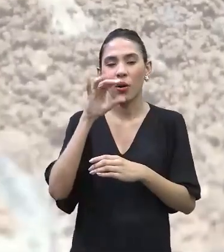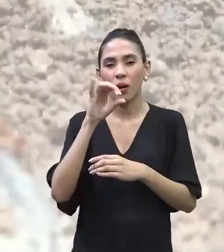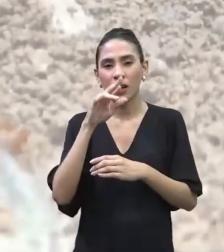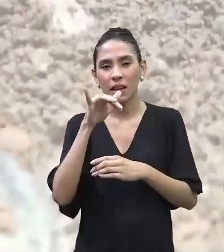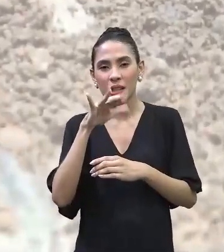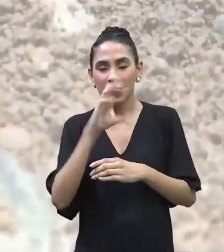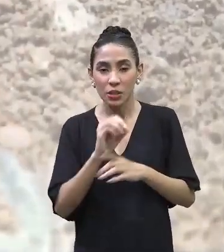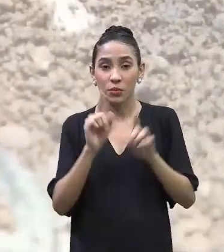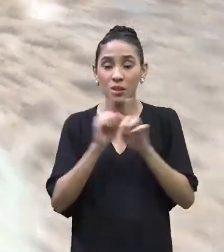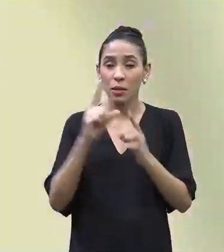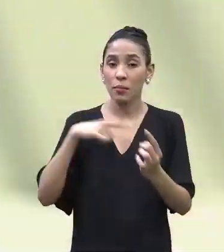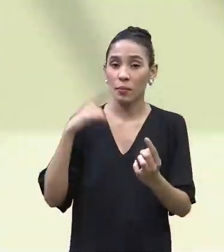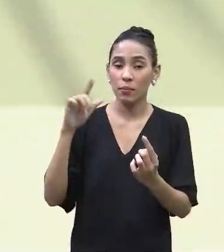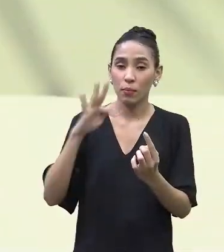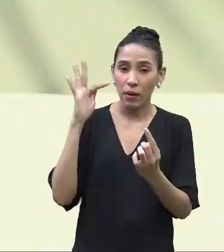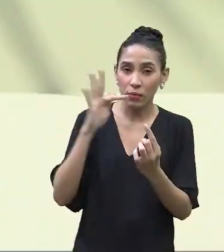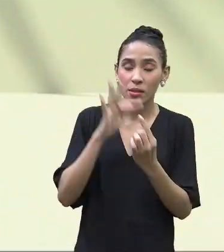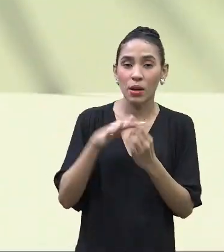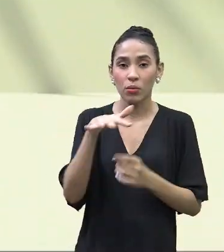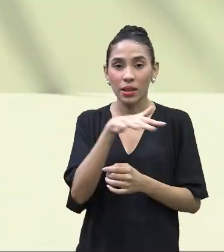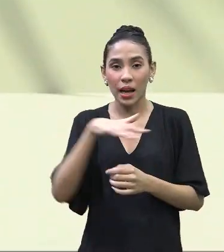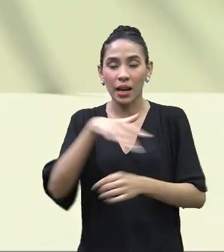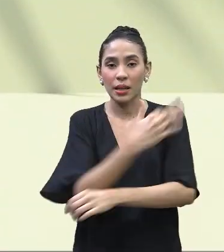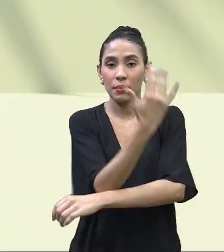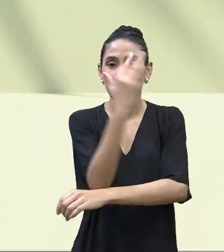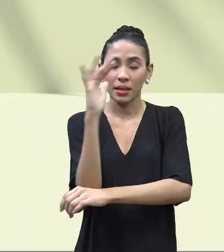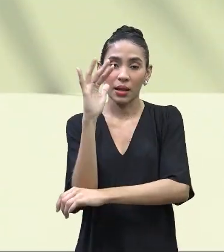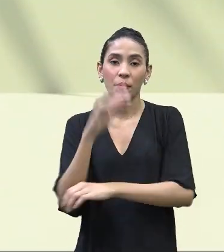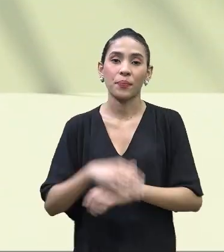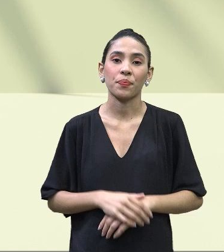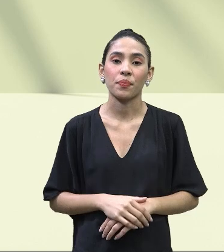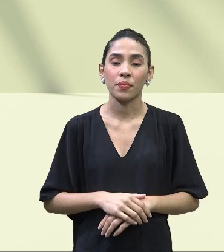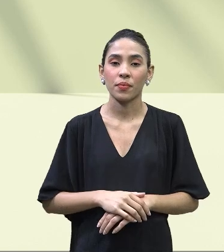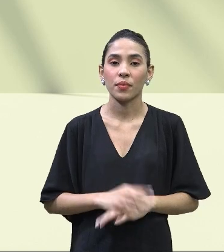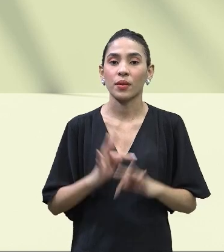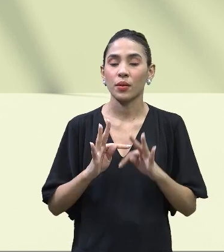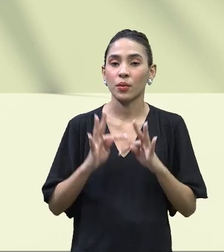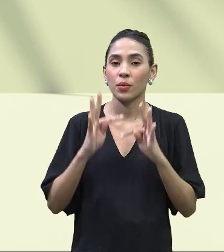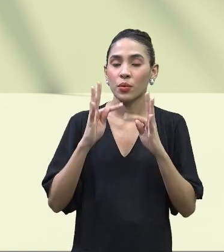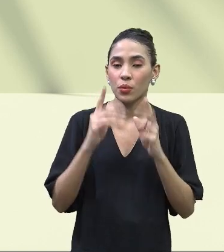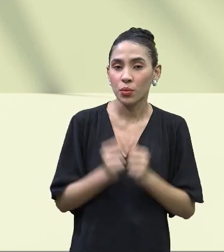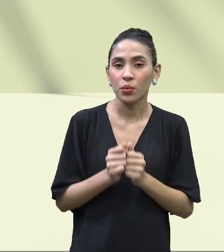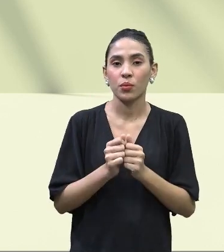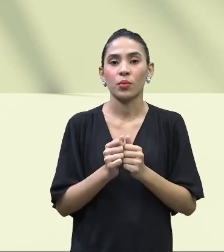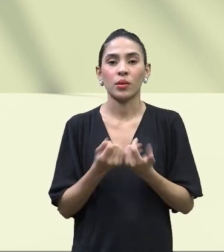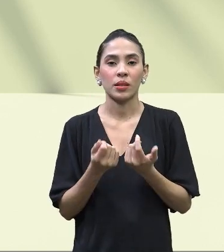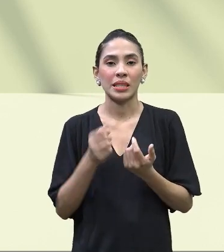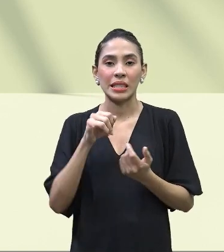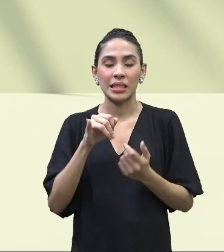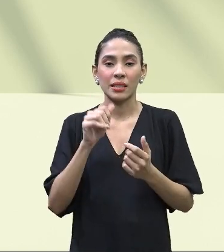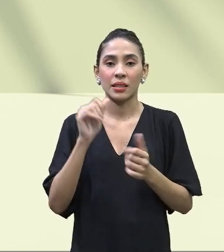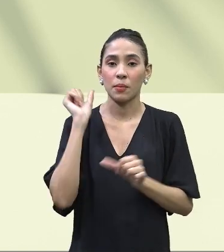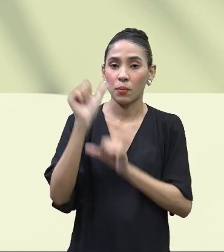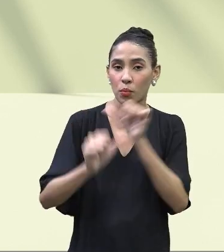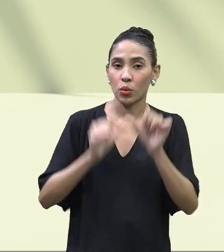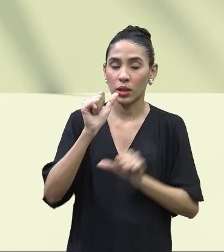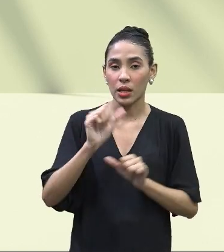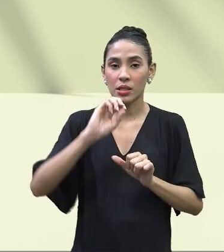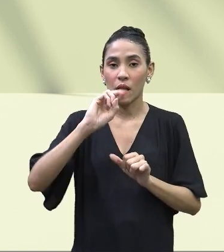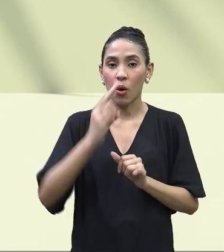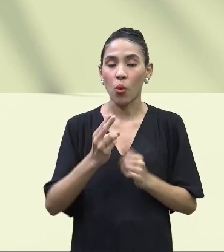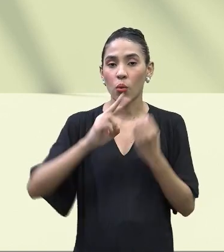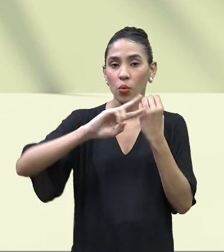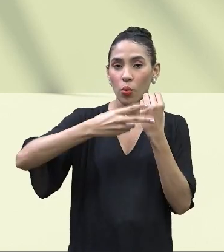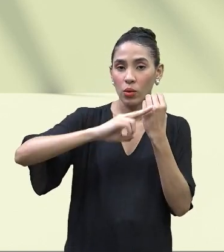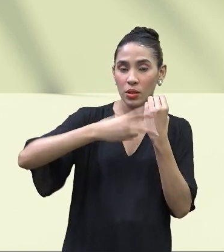ambiental. E toda vez que ocorrem alterações sobre esta floresta, sobre estes